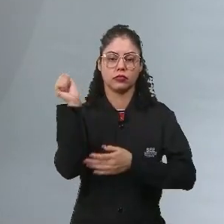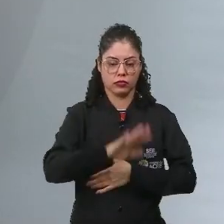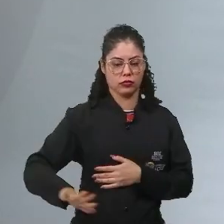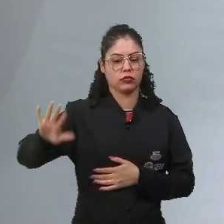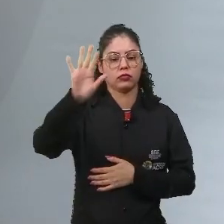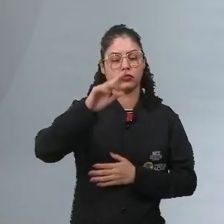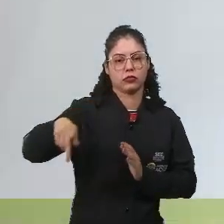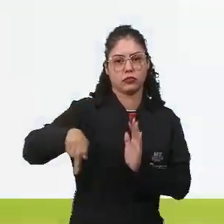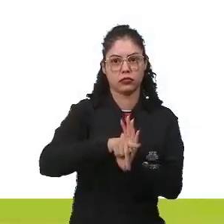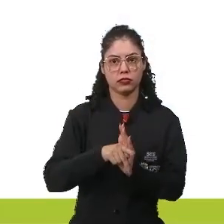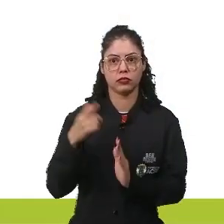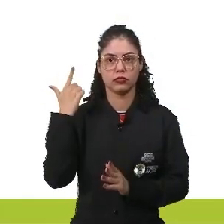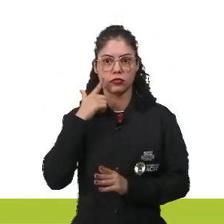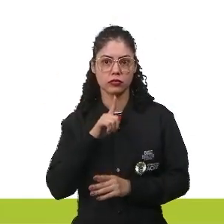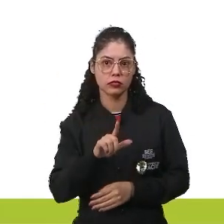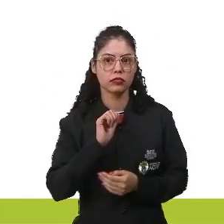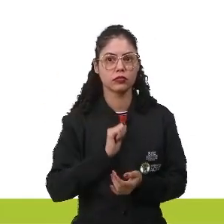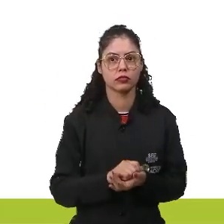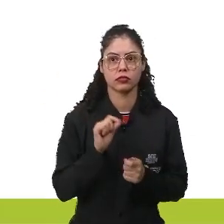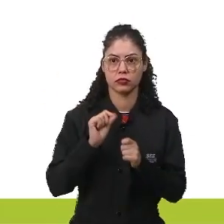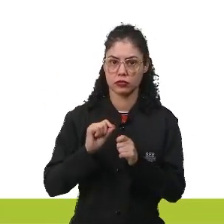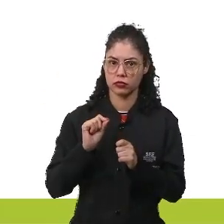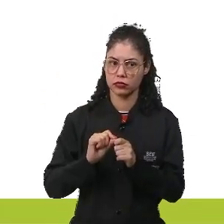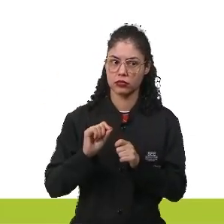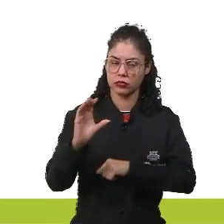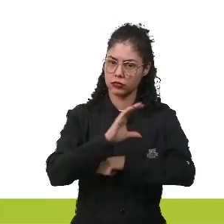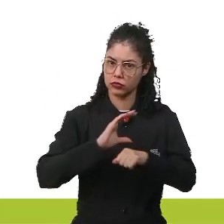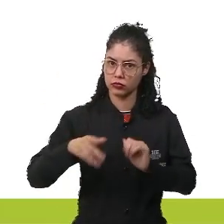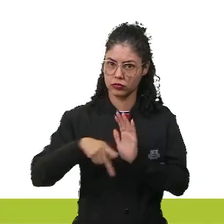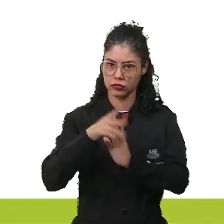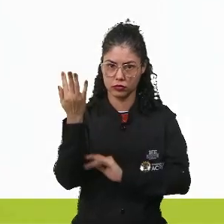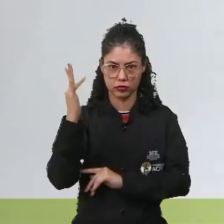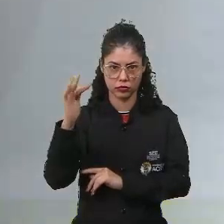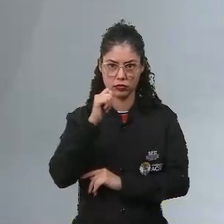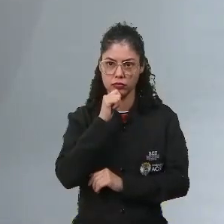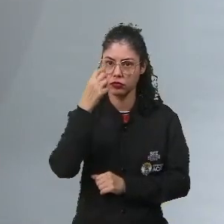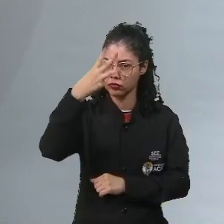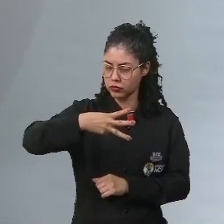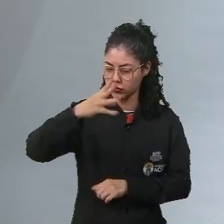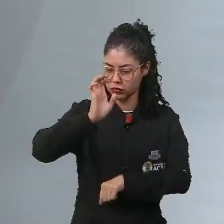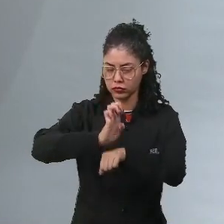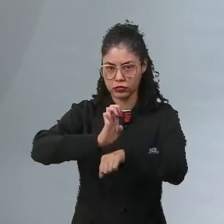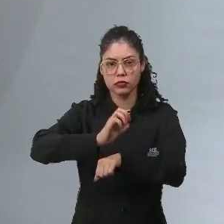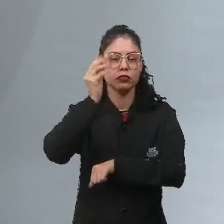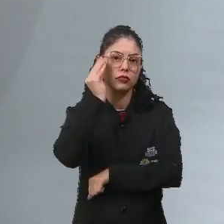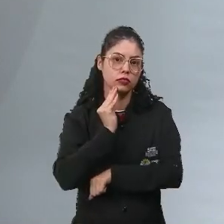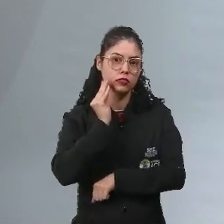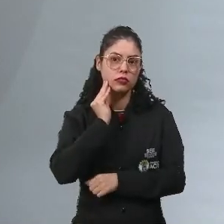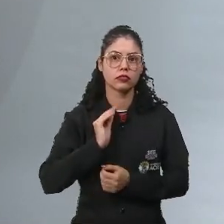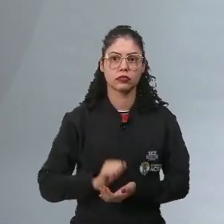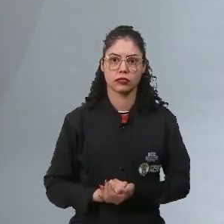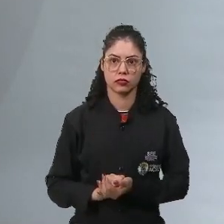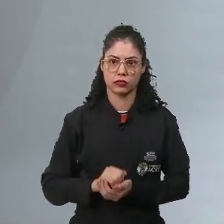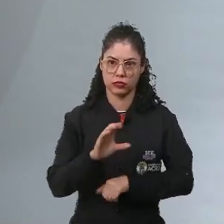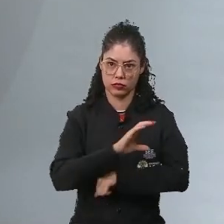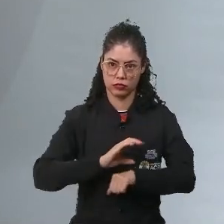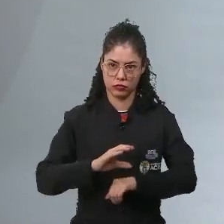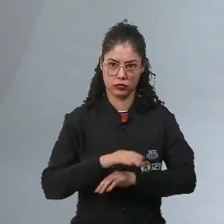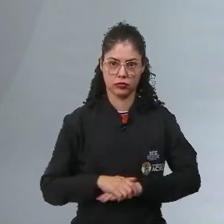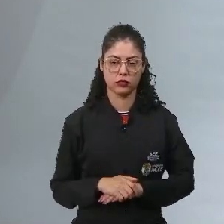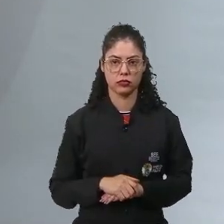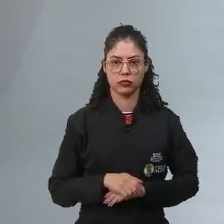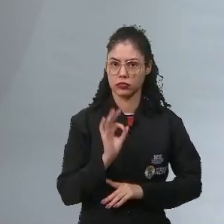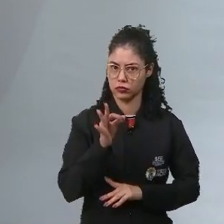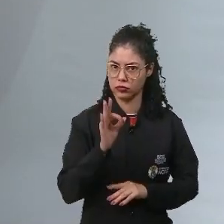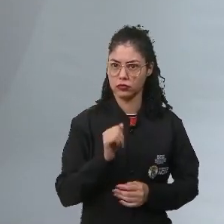Constituinte, para que eles consigam elaborar uma Constituição para a França. Então, o terceiro Estado se mobiliza para tentar elaborar uma Constituição. Está